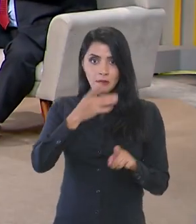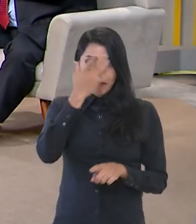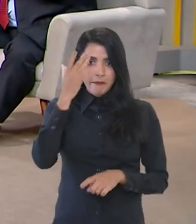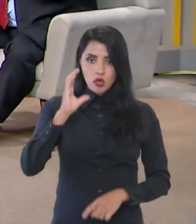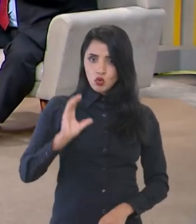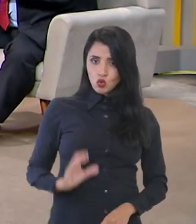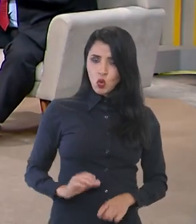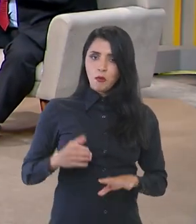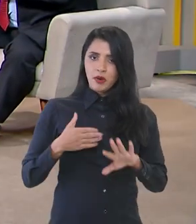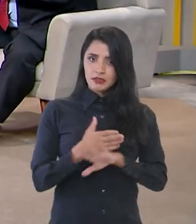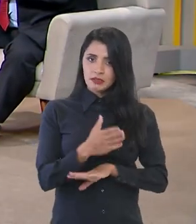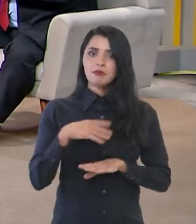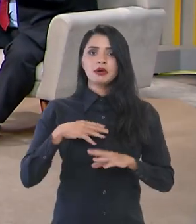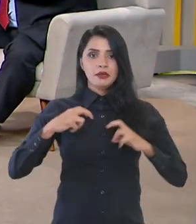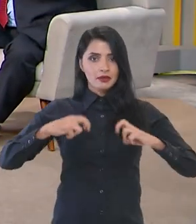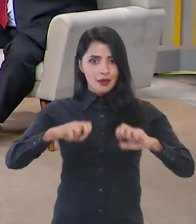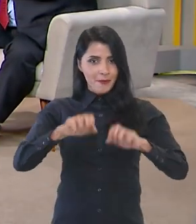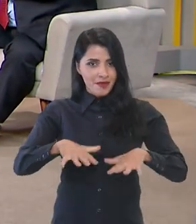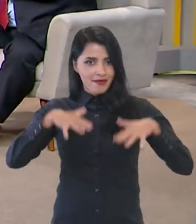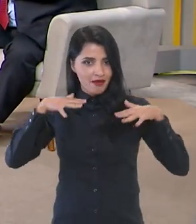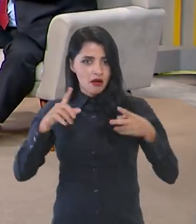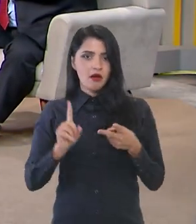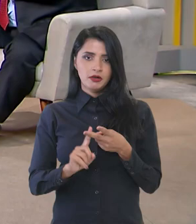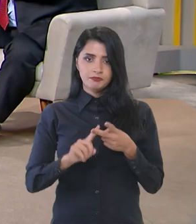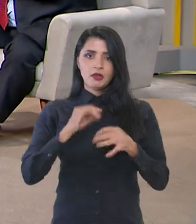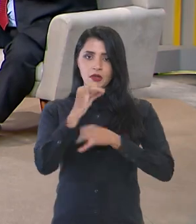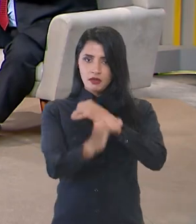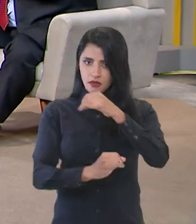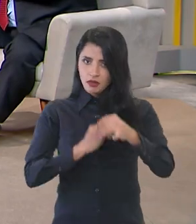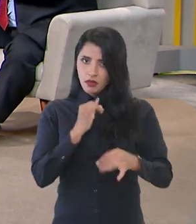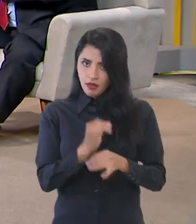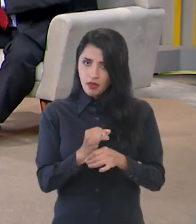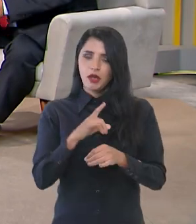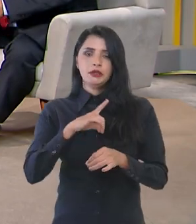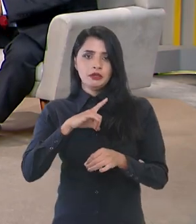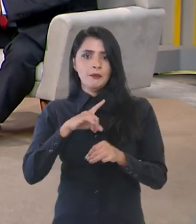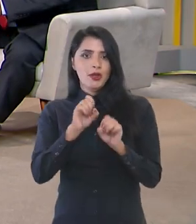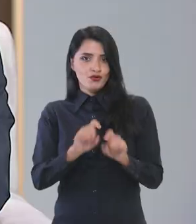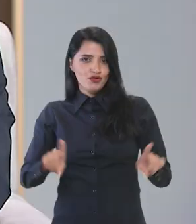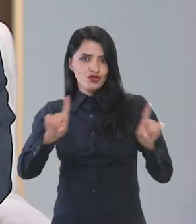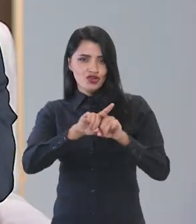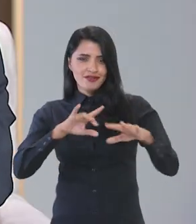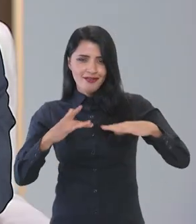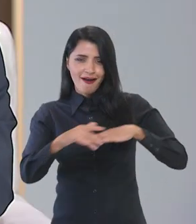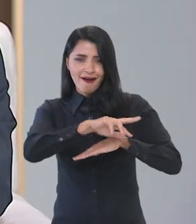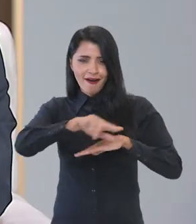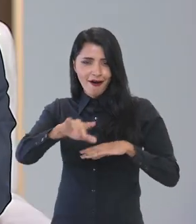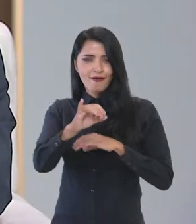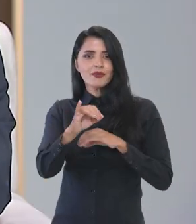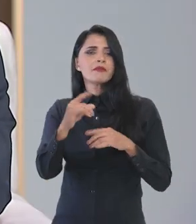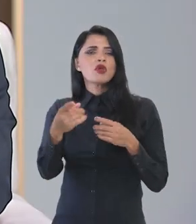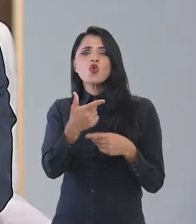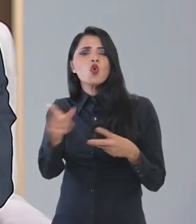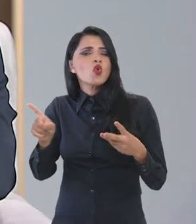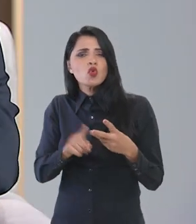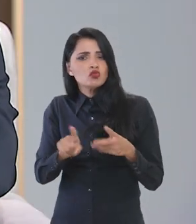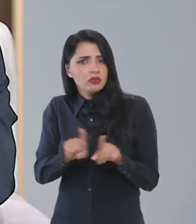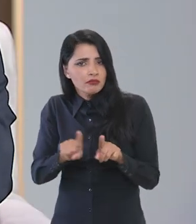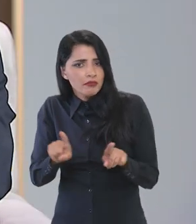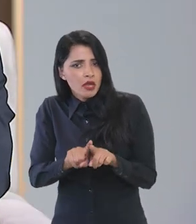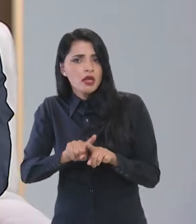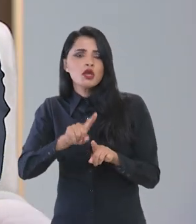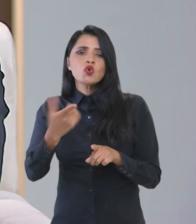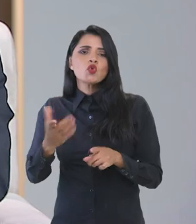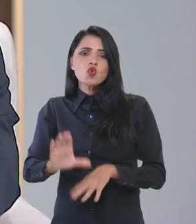cidadão participa através das plenárias, através da internet, pelos meios digitais, mas também tem uma outra forma, via